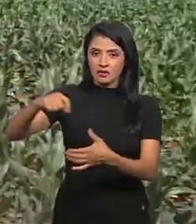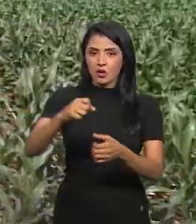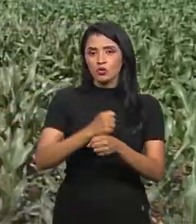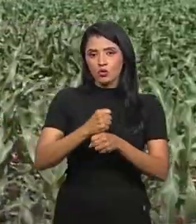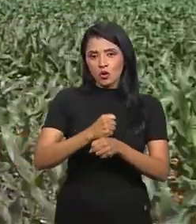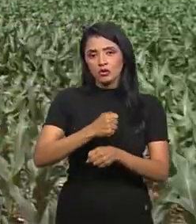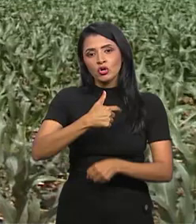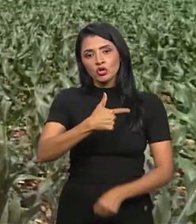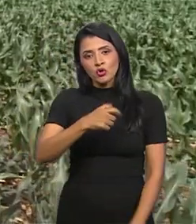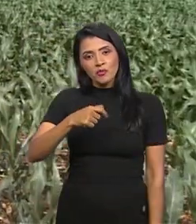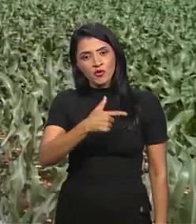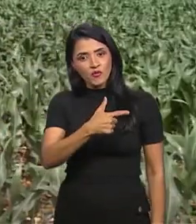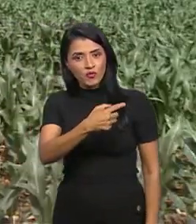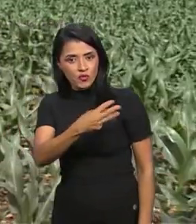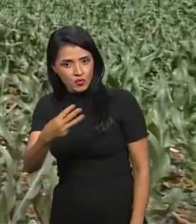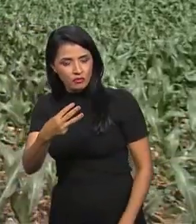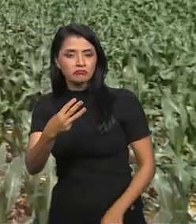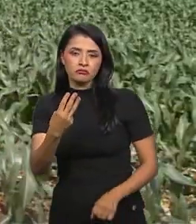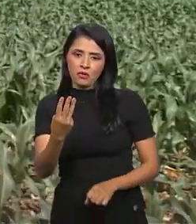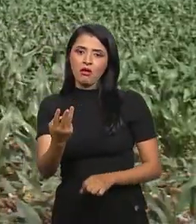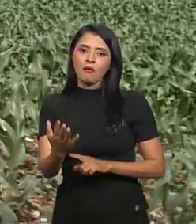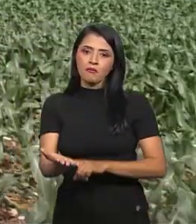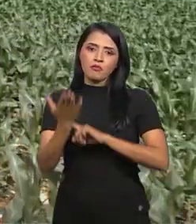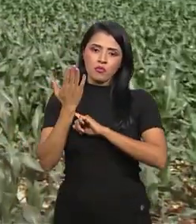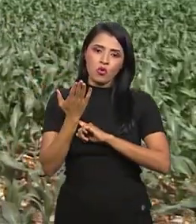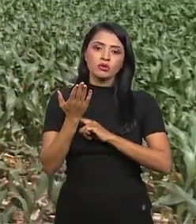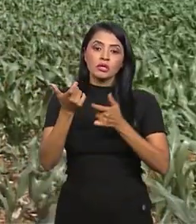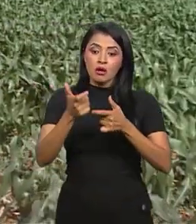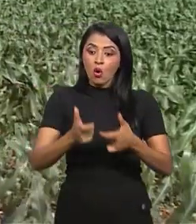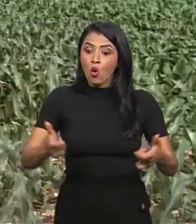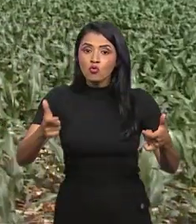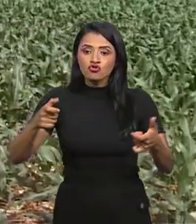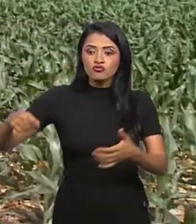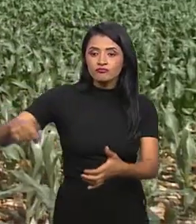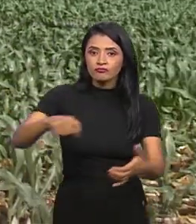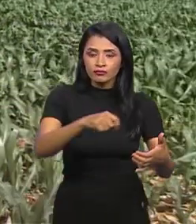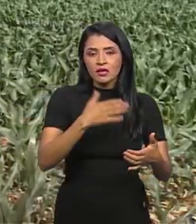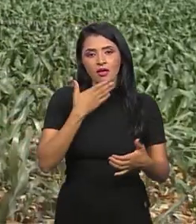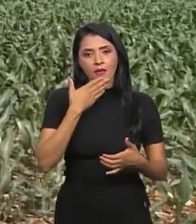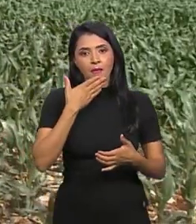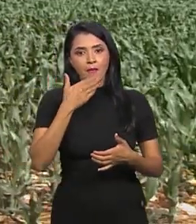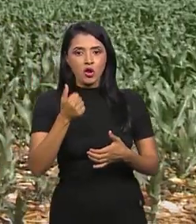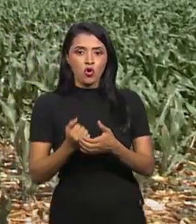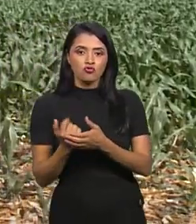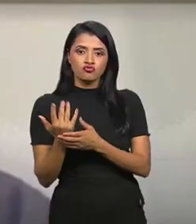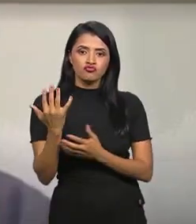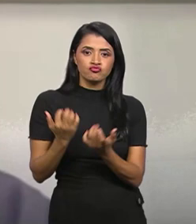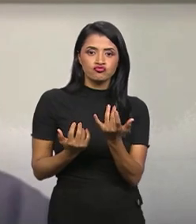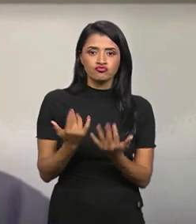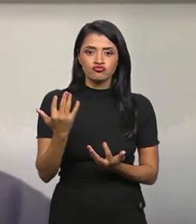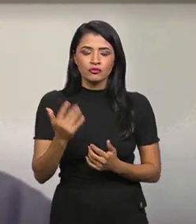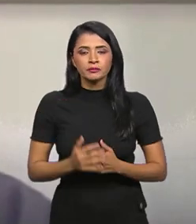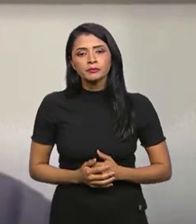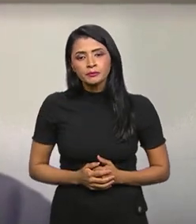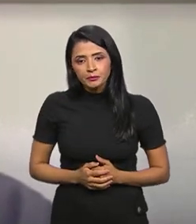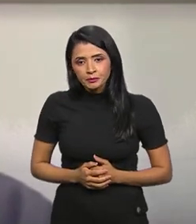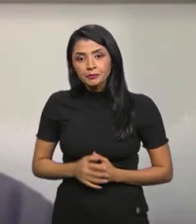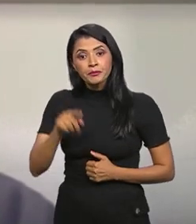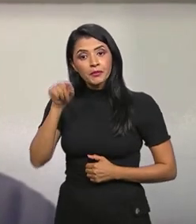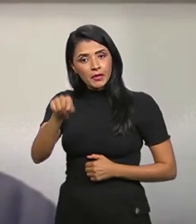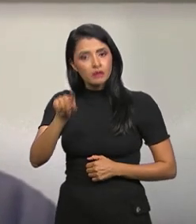2023 são um reflexo do crescimento da área plantada e de melhor produtividade. Essa produção